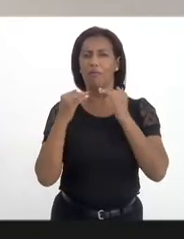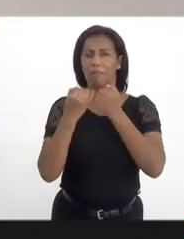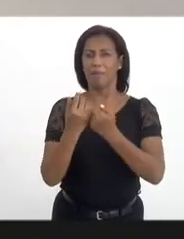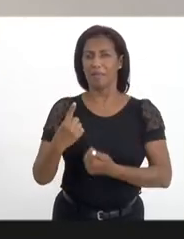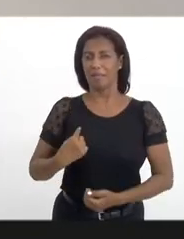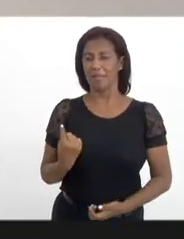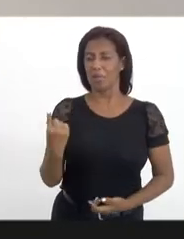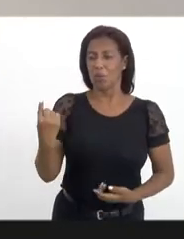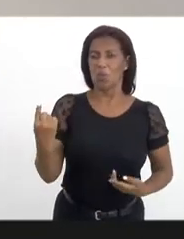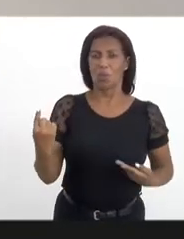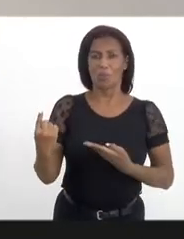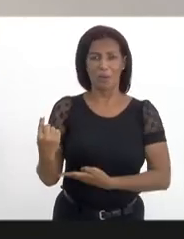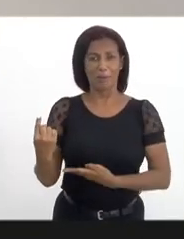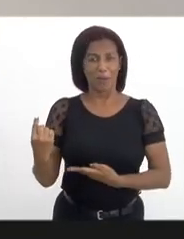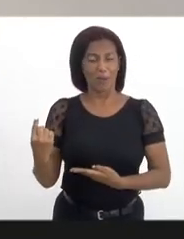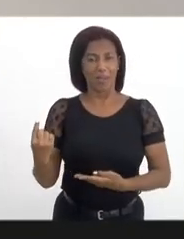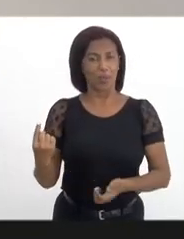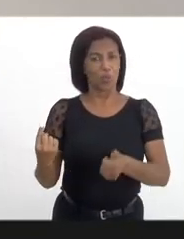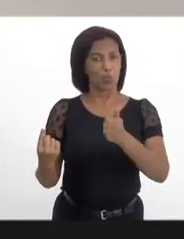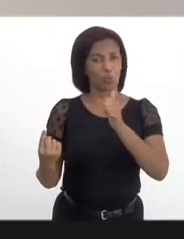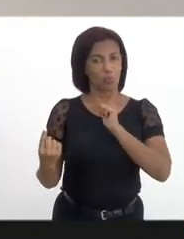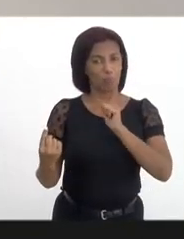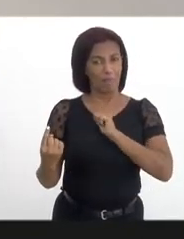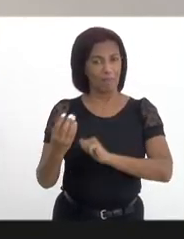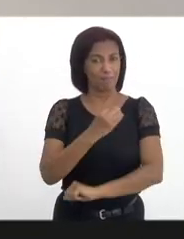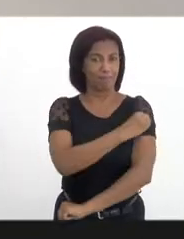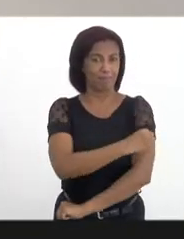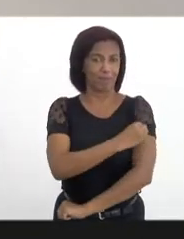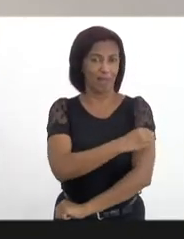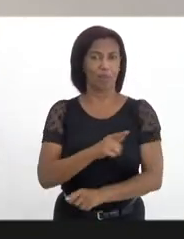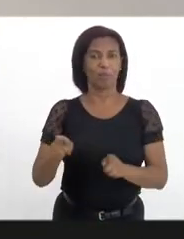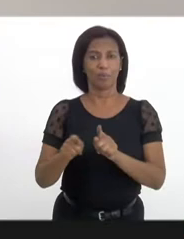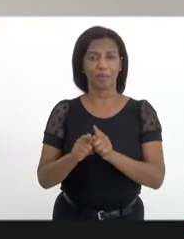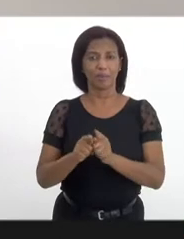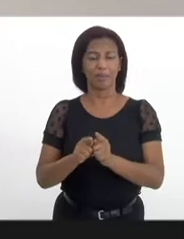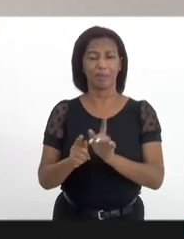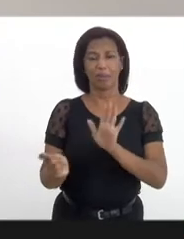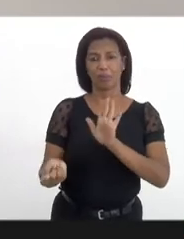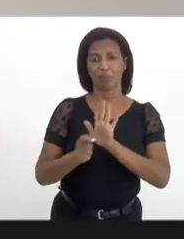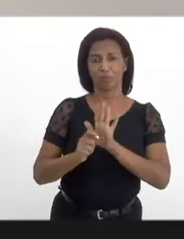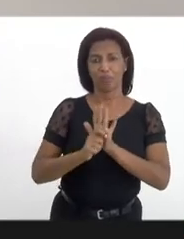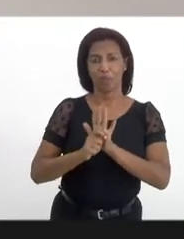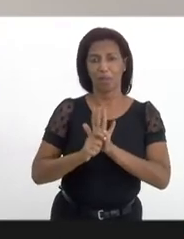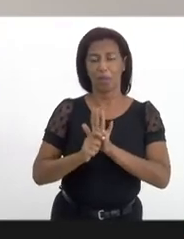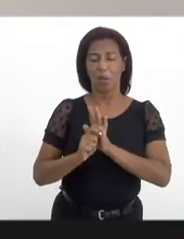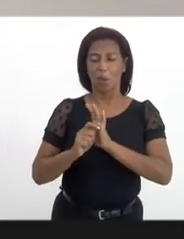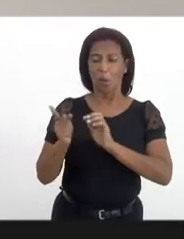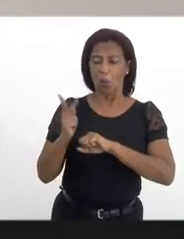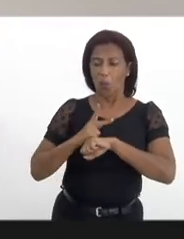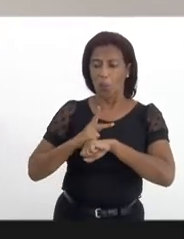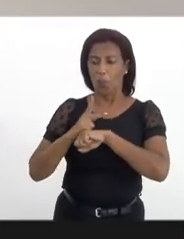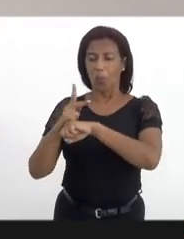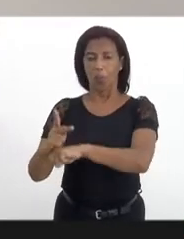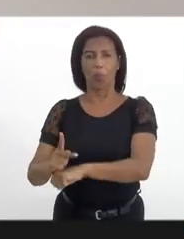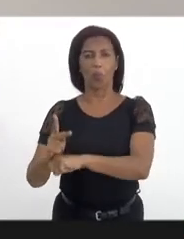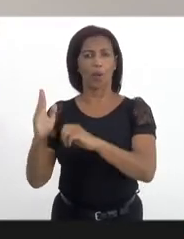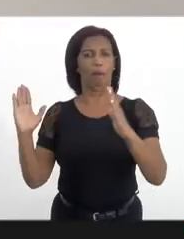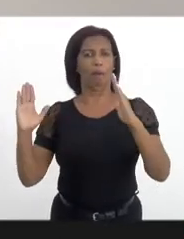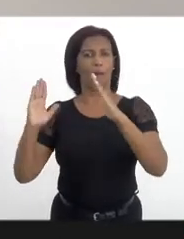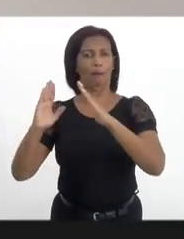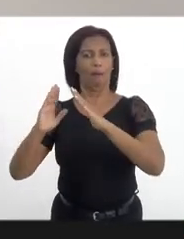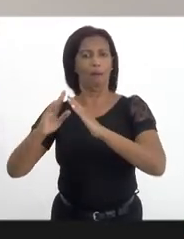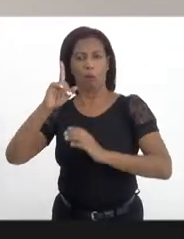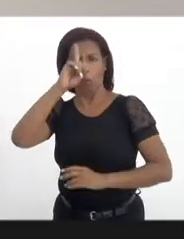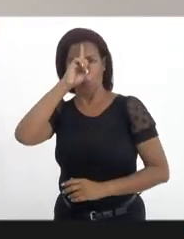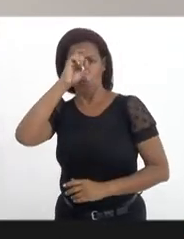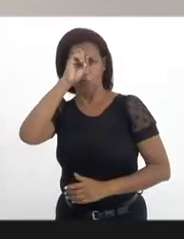que abusa do álcool ou de outras drogas, em relação à possibilidade de buscar clínicas e reabilitação ou comunidades terapêuticas.